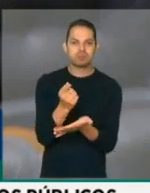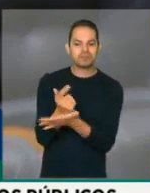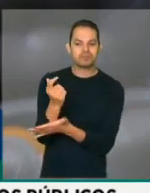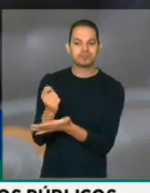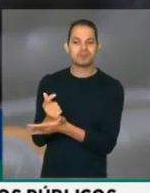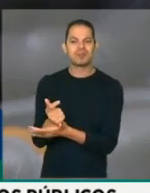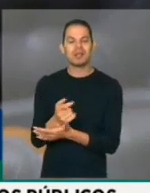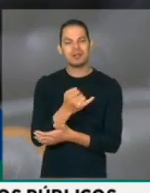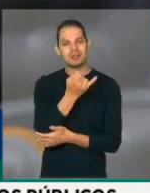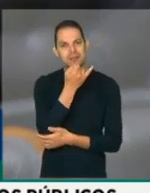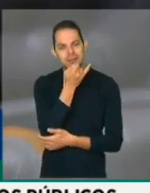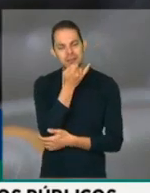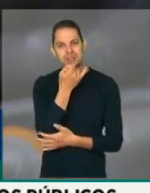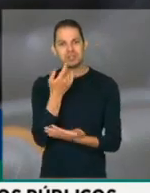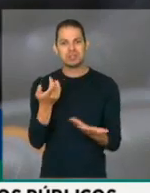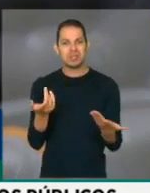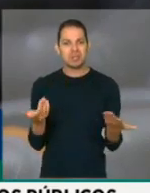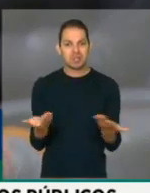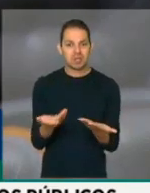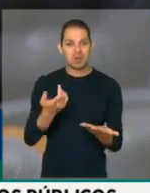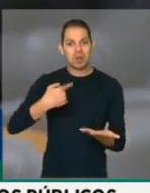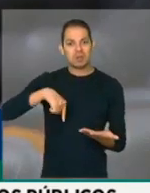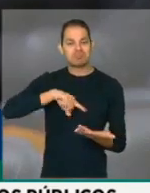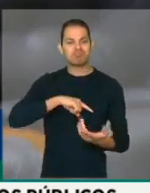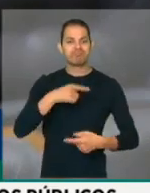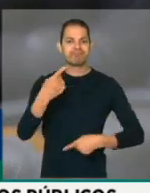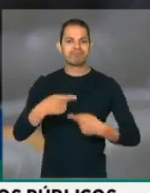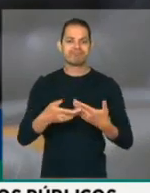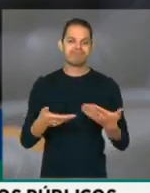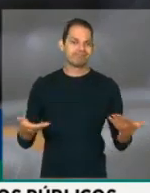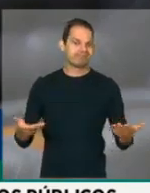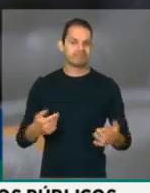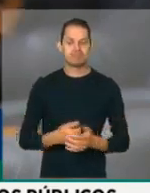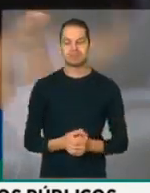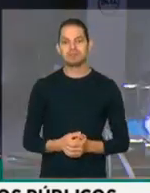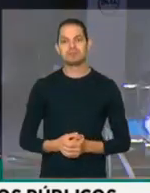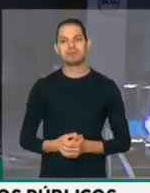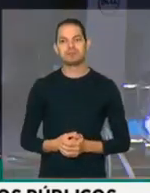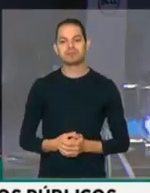É lamentável que estejamos fazendo esse debate dessa forma aqui, presidente. Obrigada. Obrigada. Obrigada.